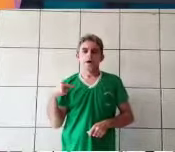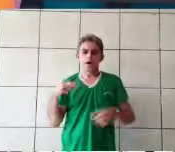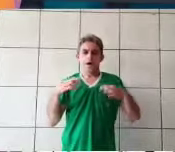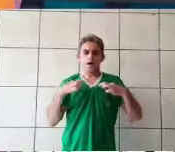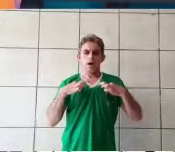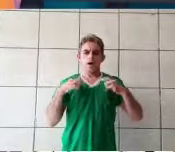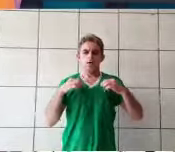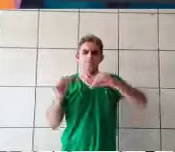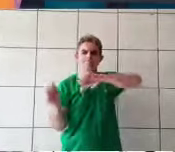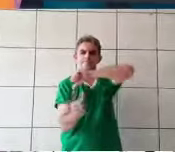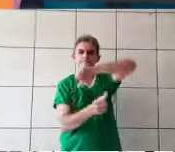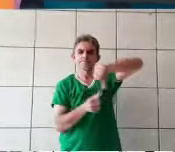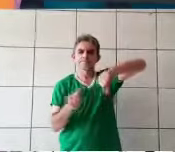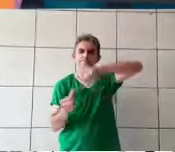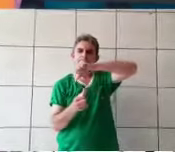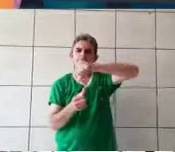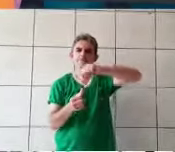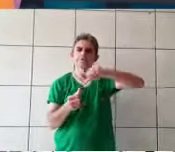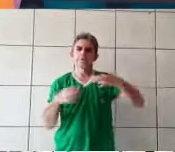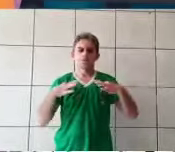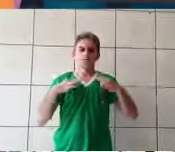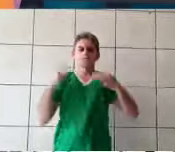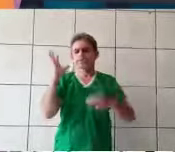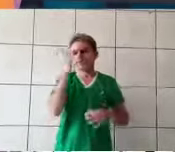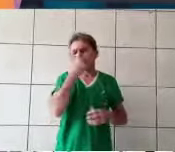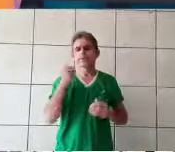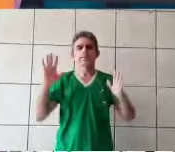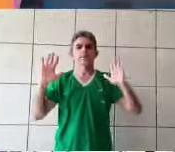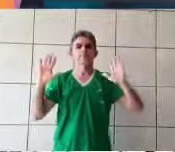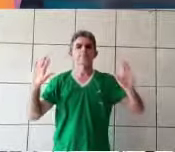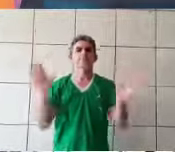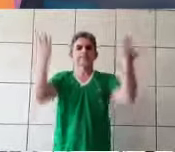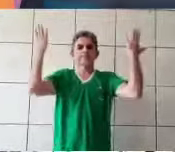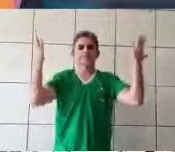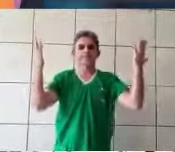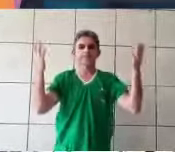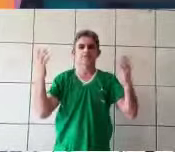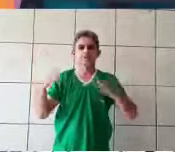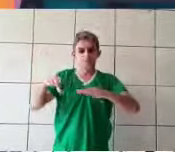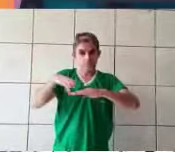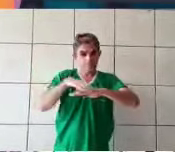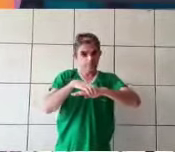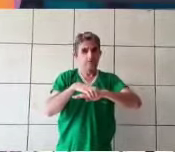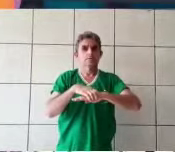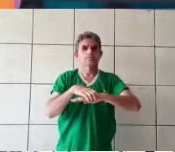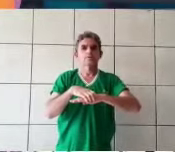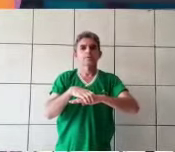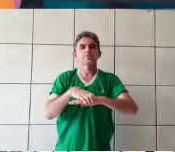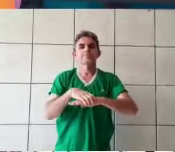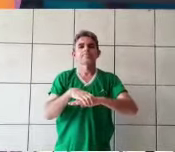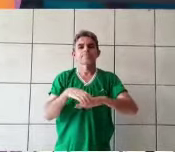com a varinha mágica, o antigo vestido da Cinderela se transformou em um lindo vestido de baile.